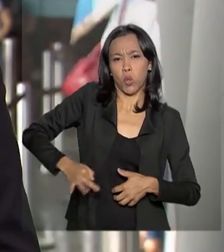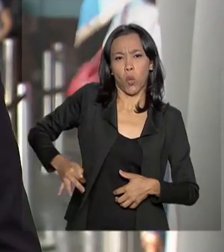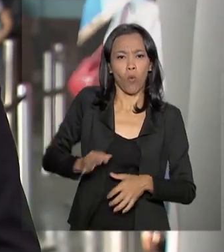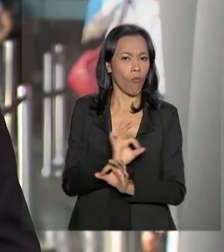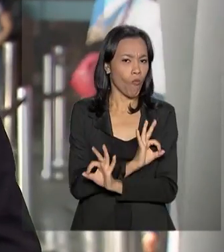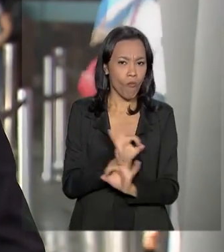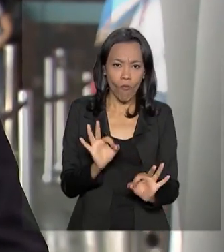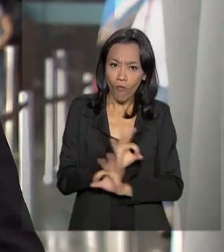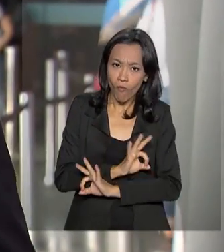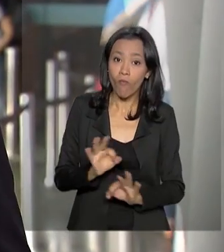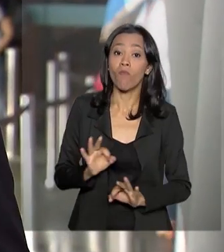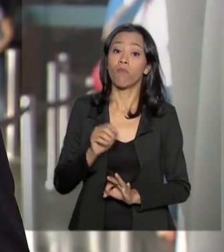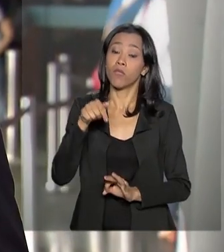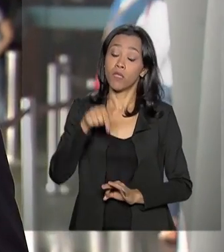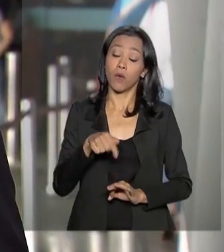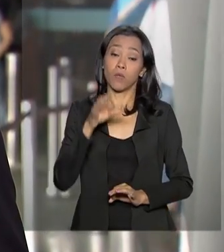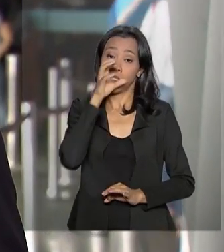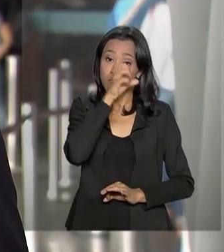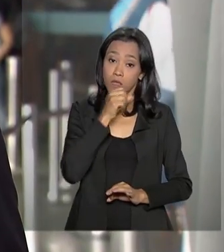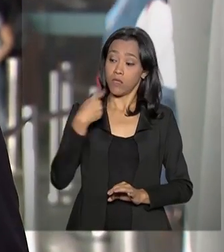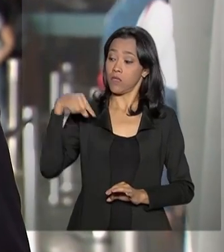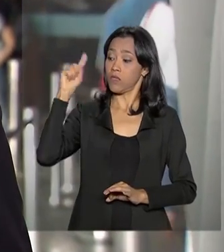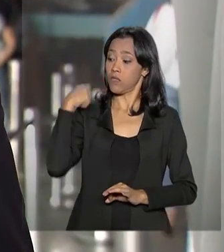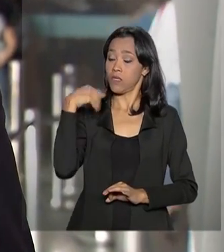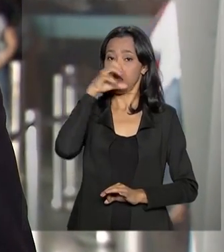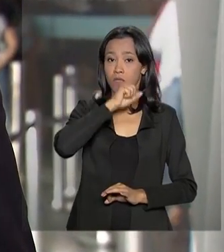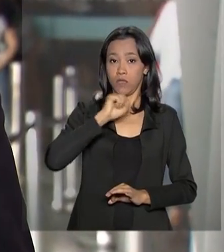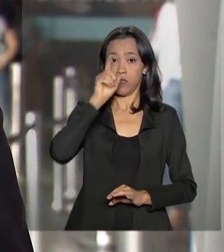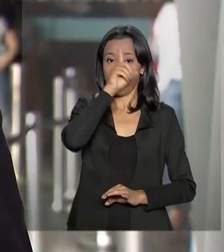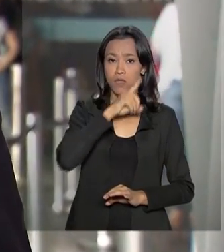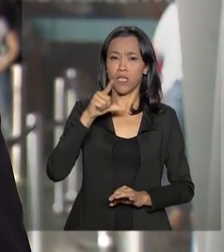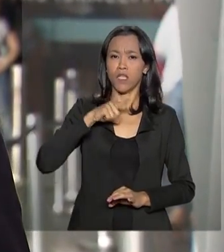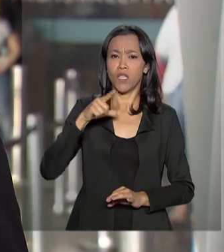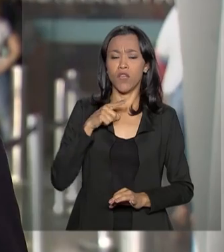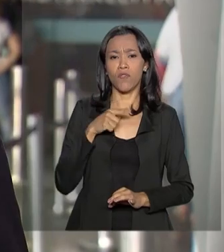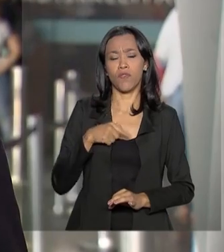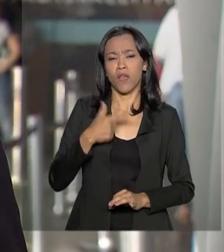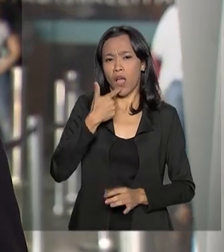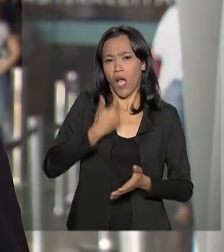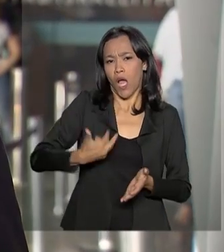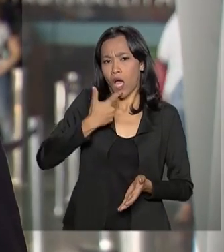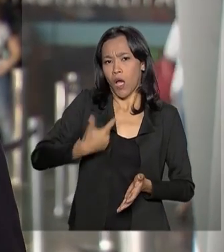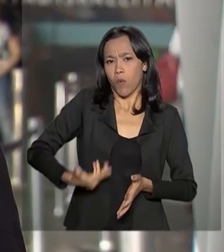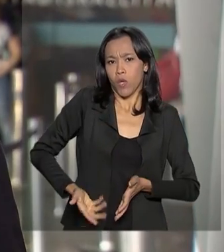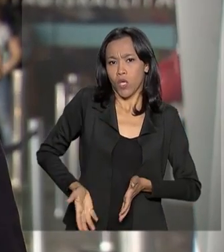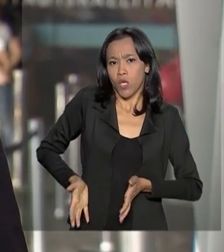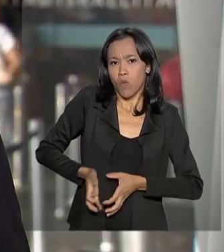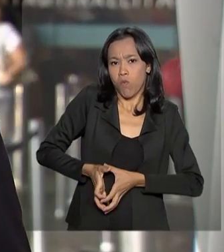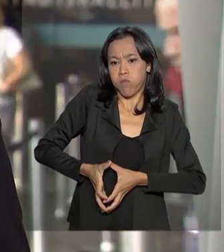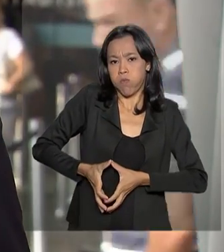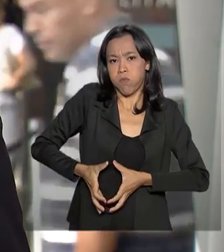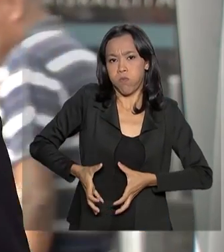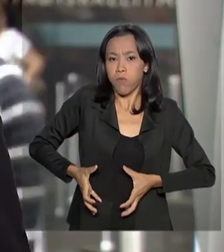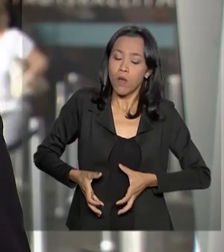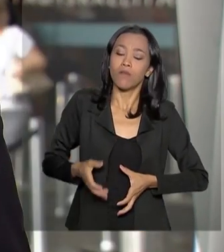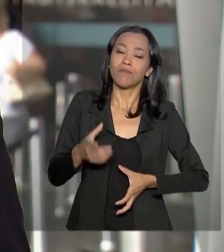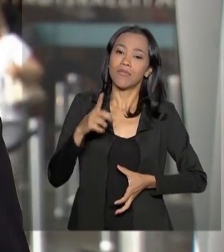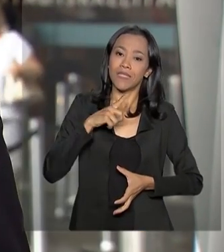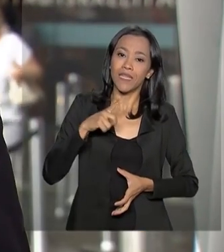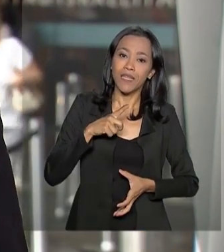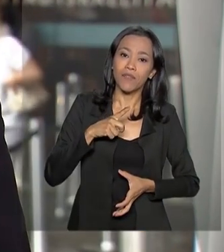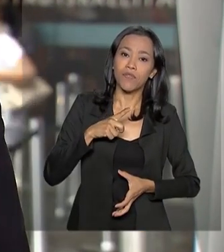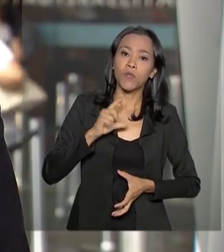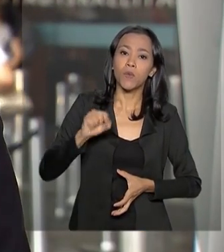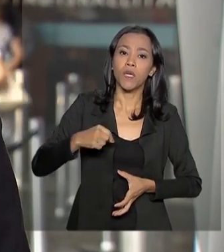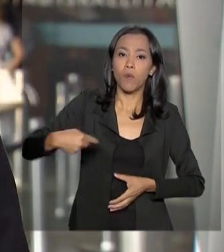Durante o fim de semana, devido a um pequeno acúmulo de líquidos no estômago, o presidente recebeu uma